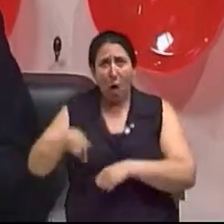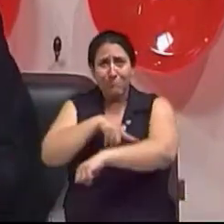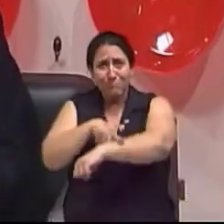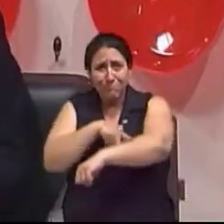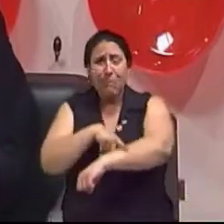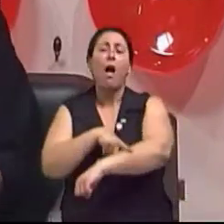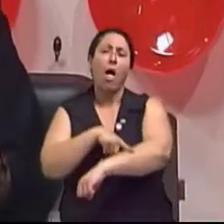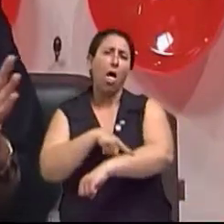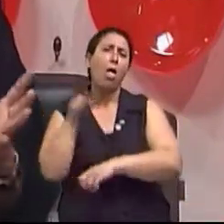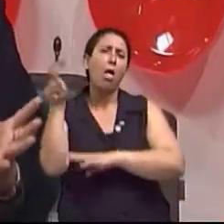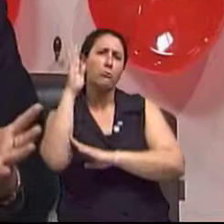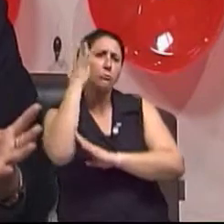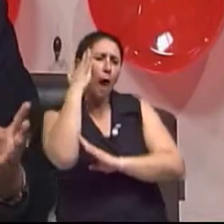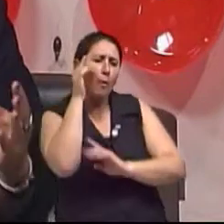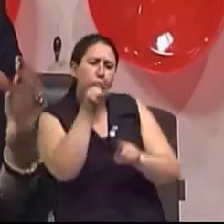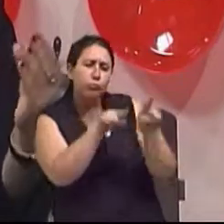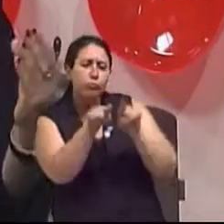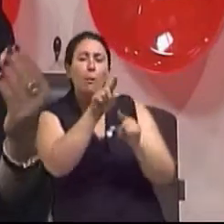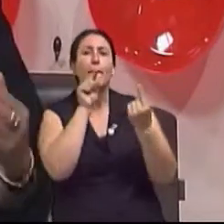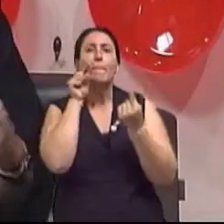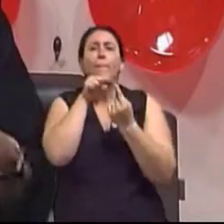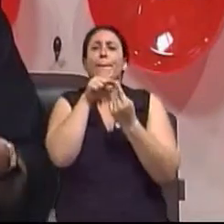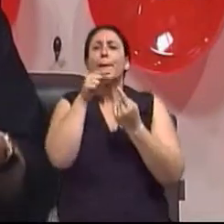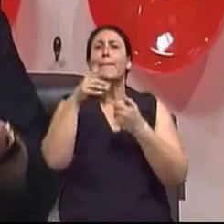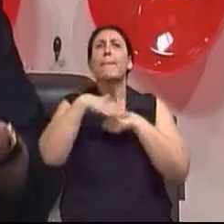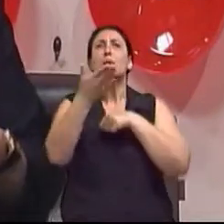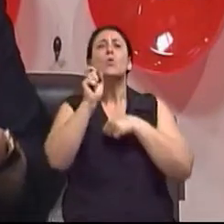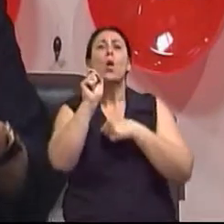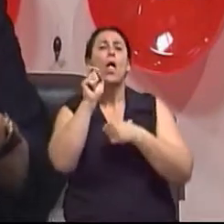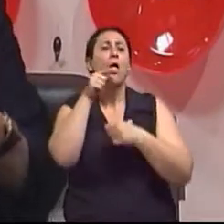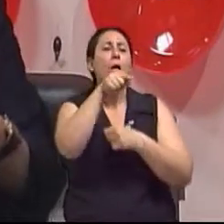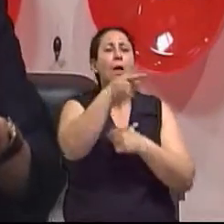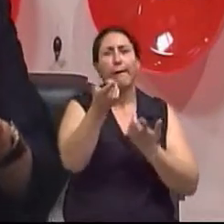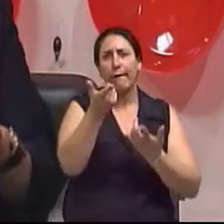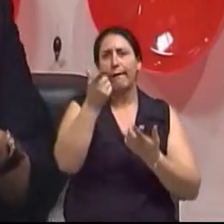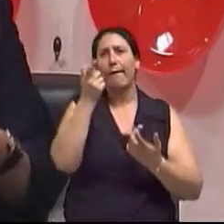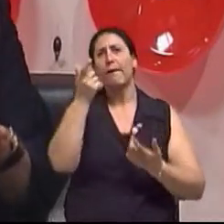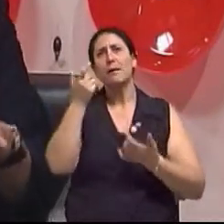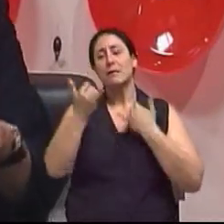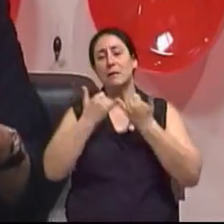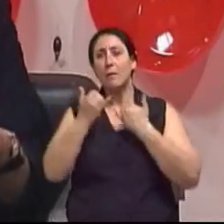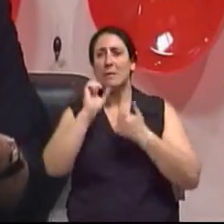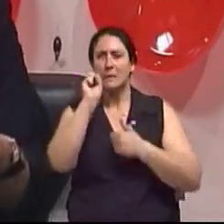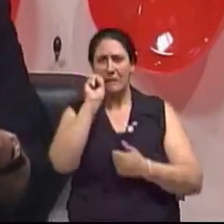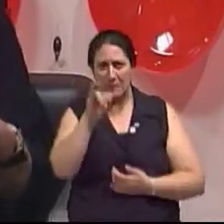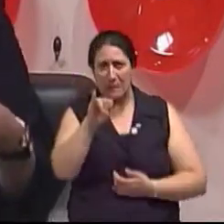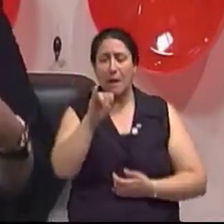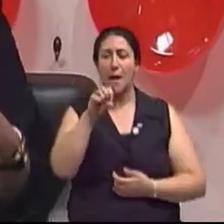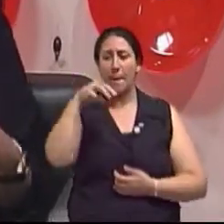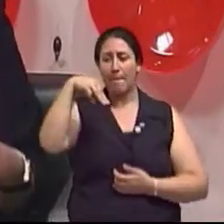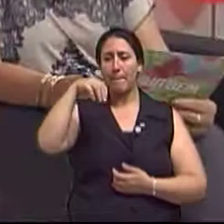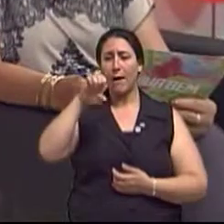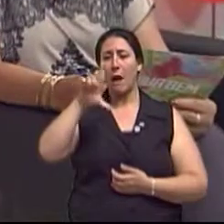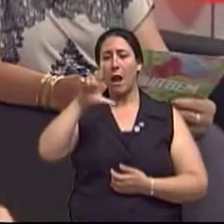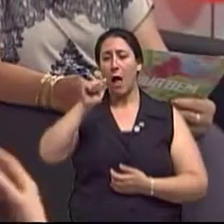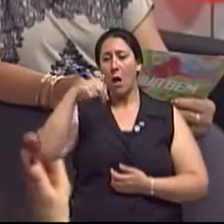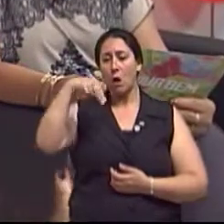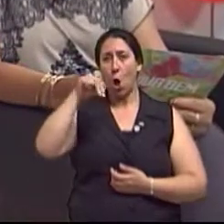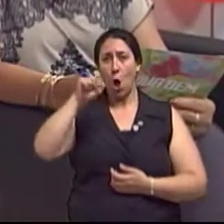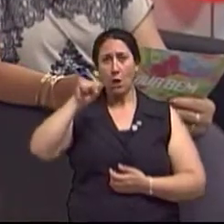tratamento necessário para aquela lesão. A gente sabe que se a melanose é plana, não tem relevo, ela